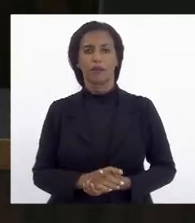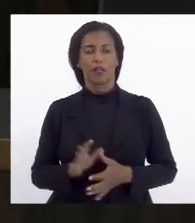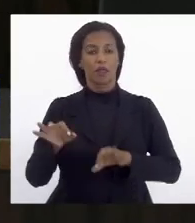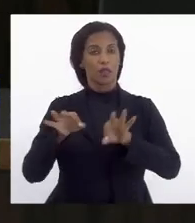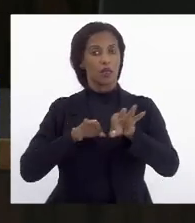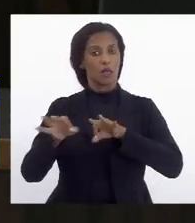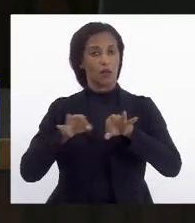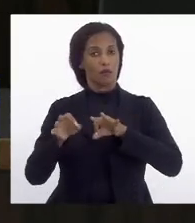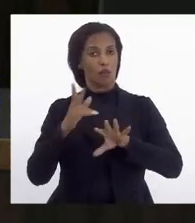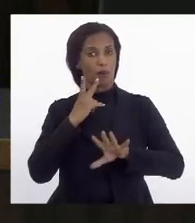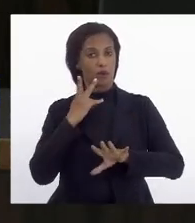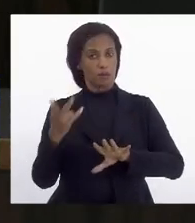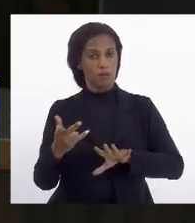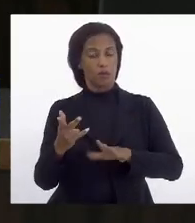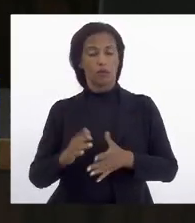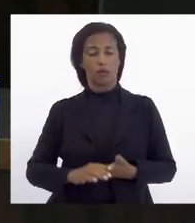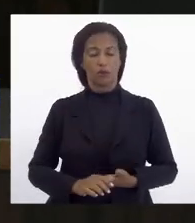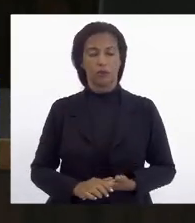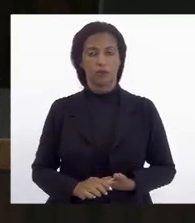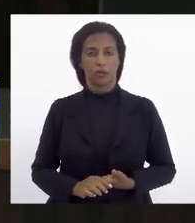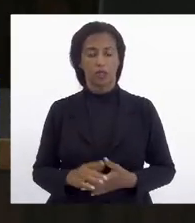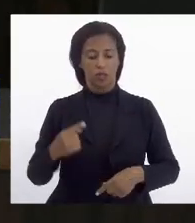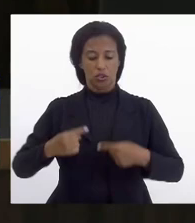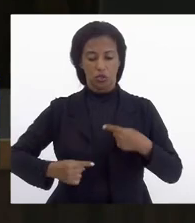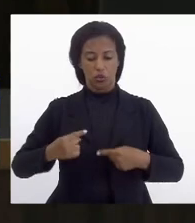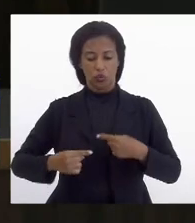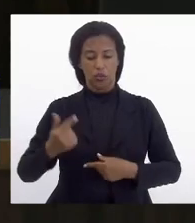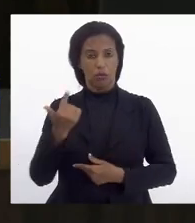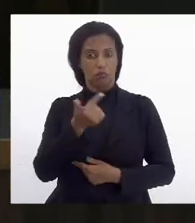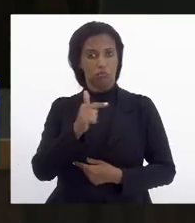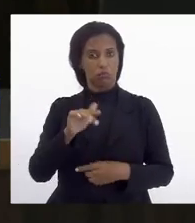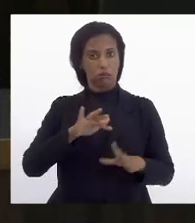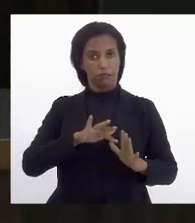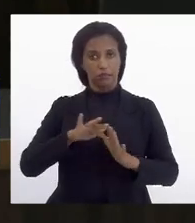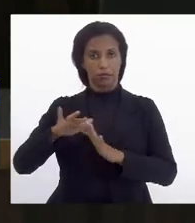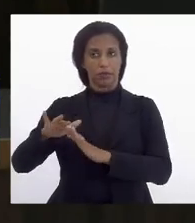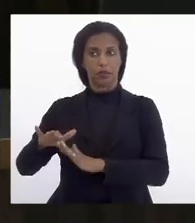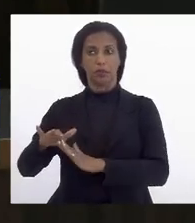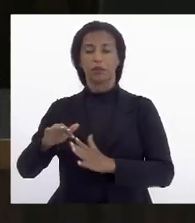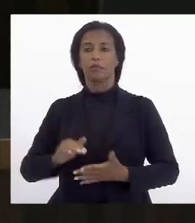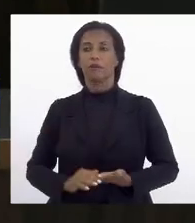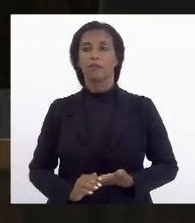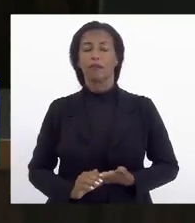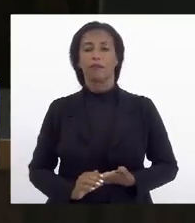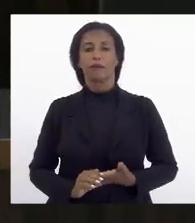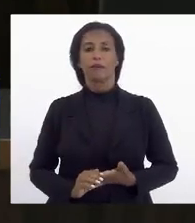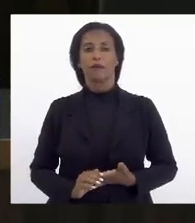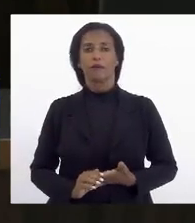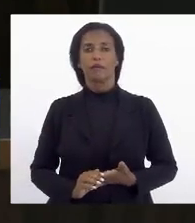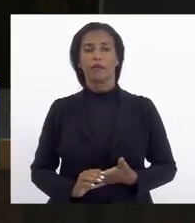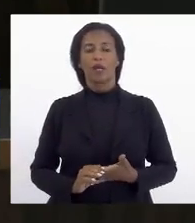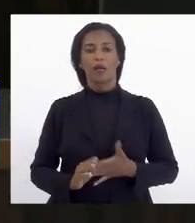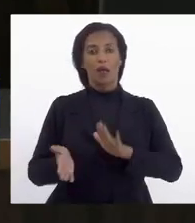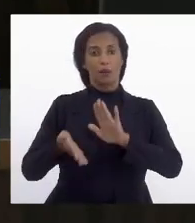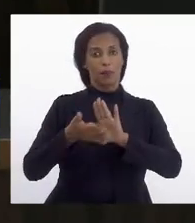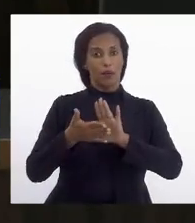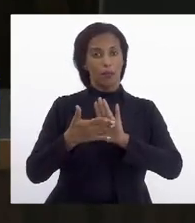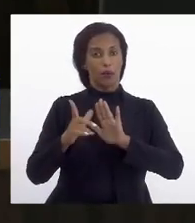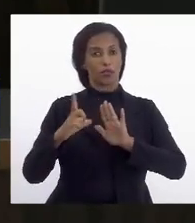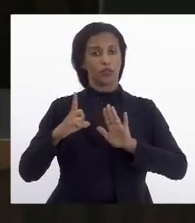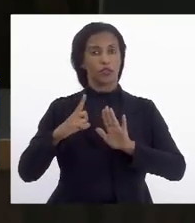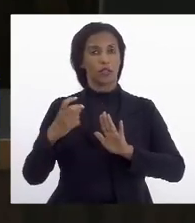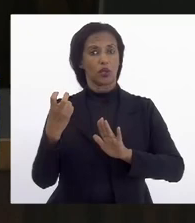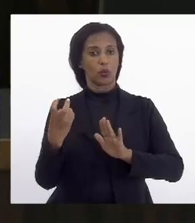forma que menciona em discussão havendo que a gente queira discutir encerrada discussão a presente proposta